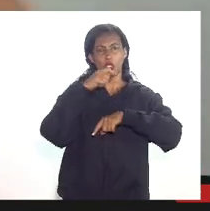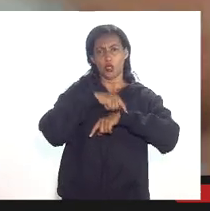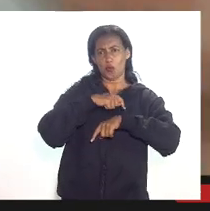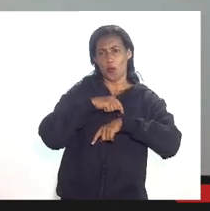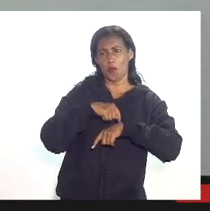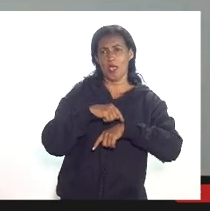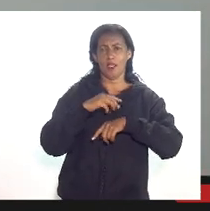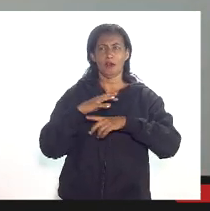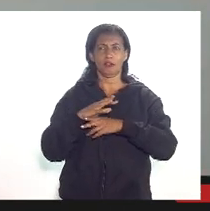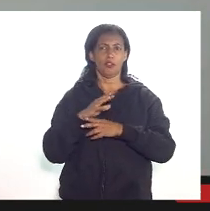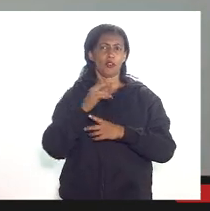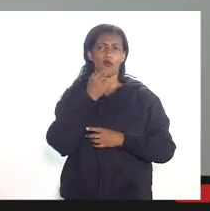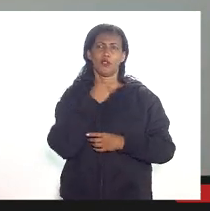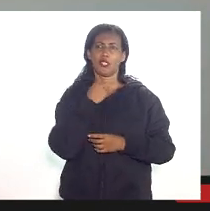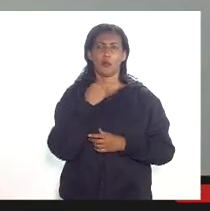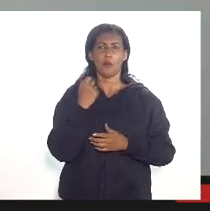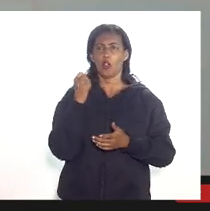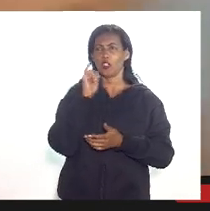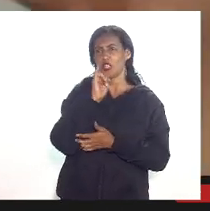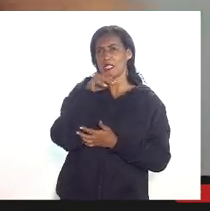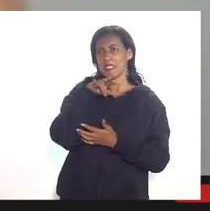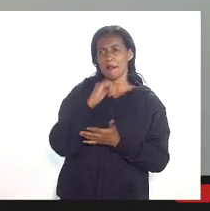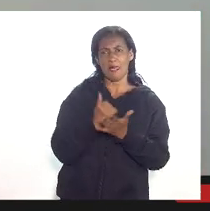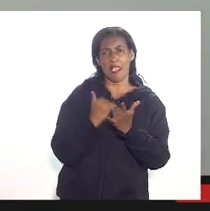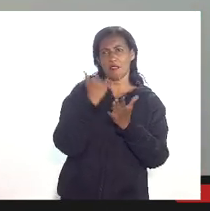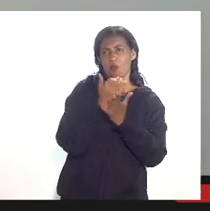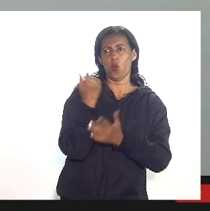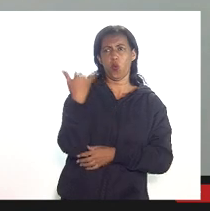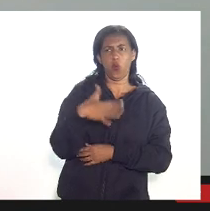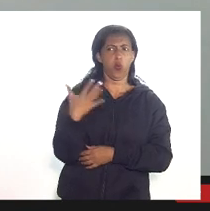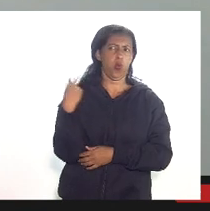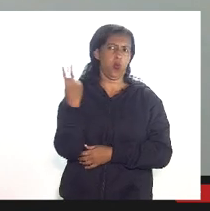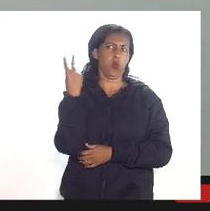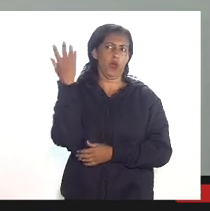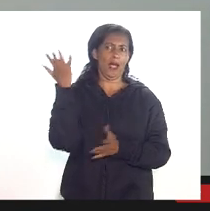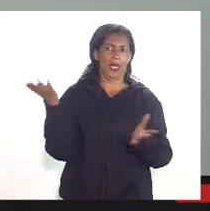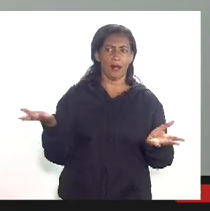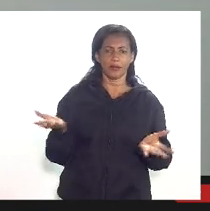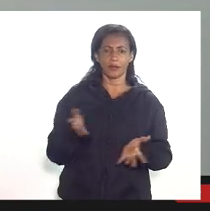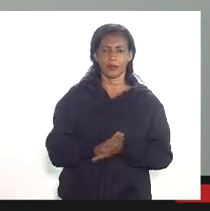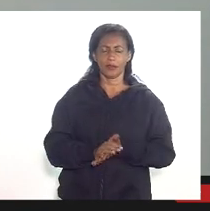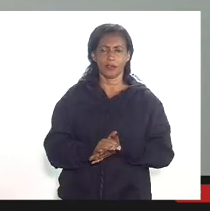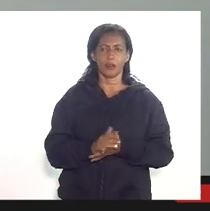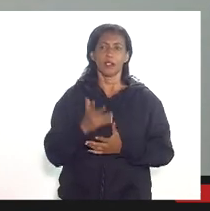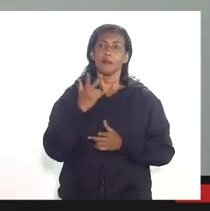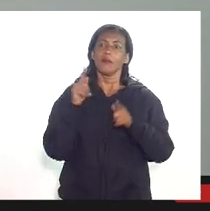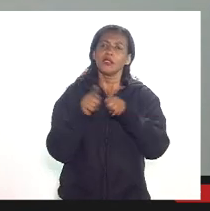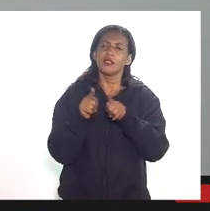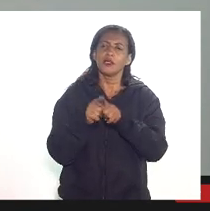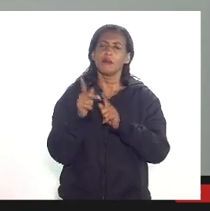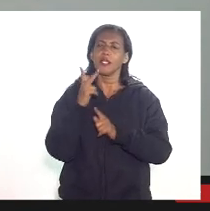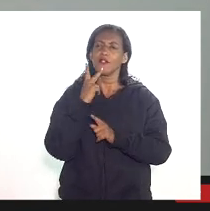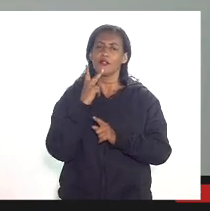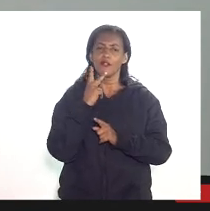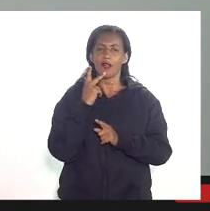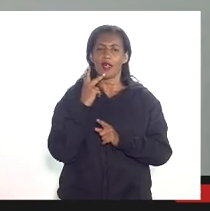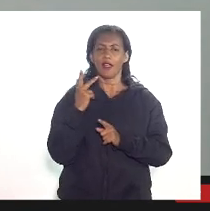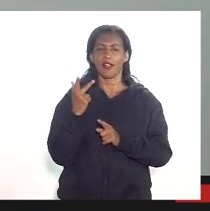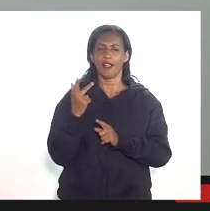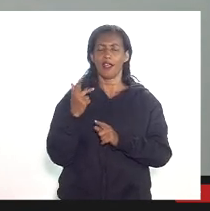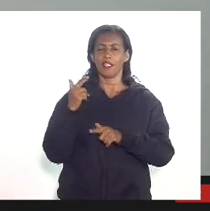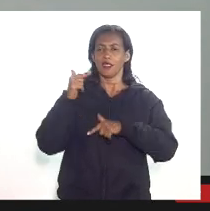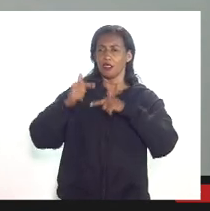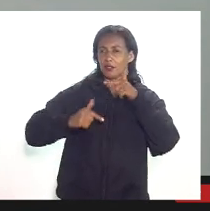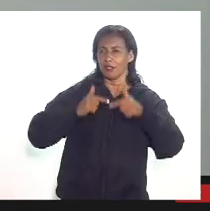olha vocês não poderiam cobrar outros valores da gente e aí o que ele chama atenção também é porque eles dizem que grande parte de eles estão na seção onerosa e atividades